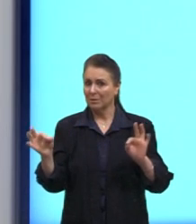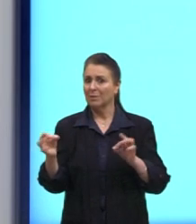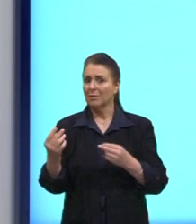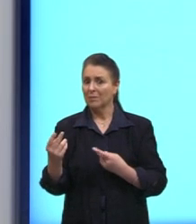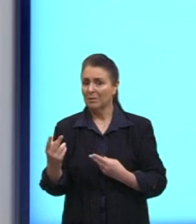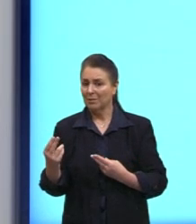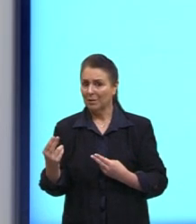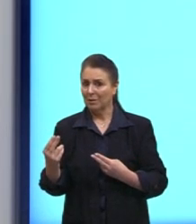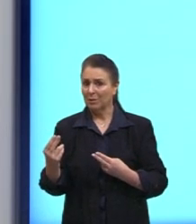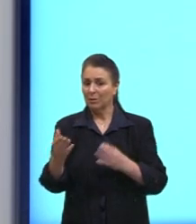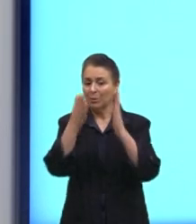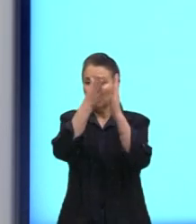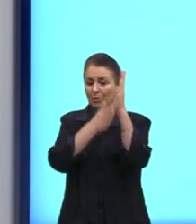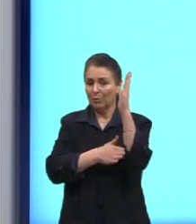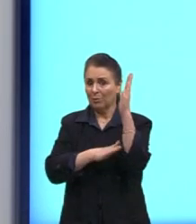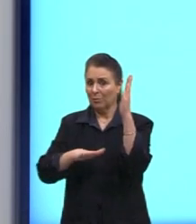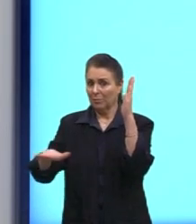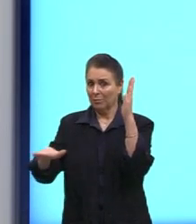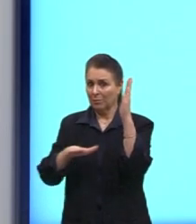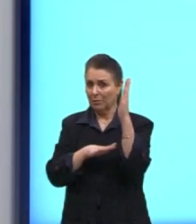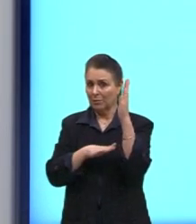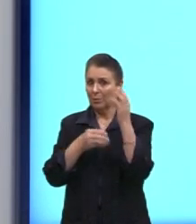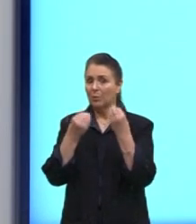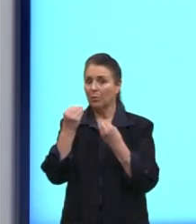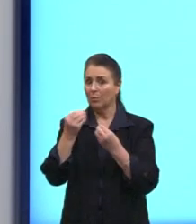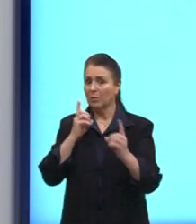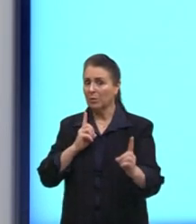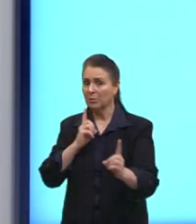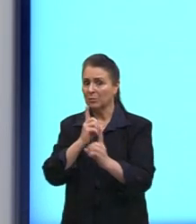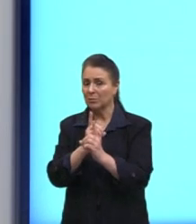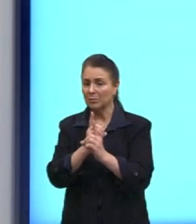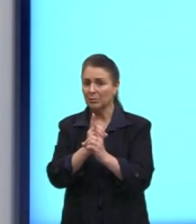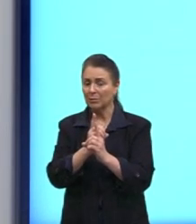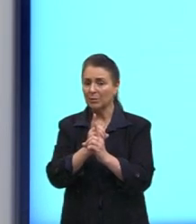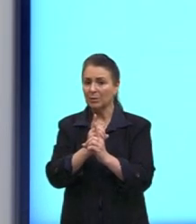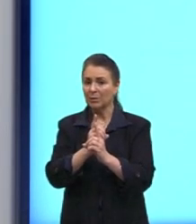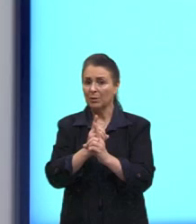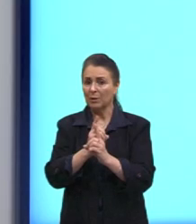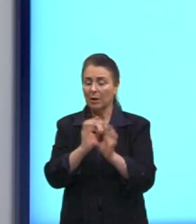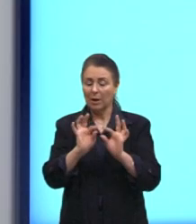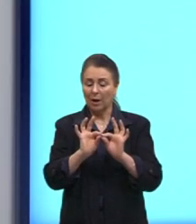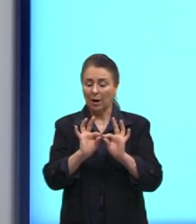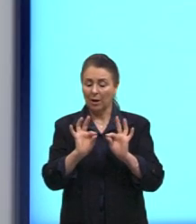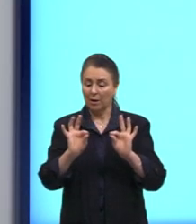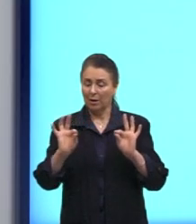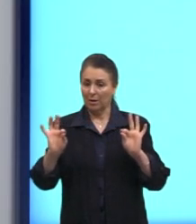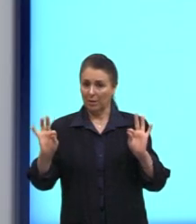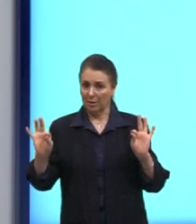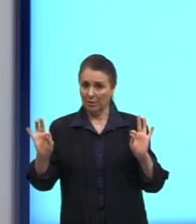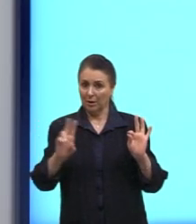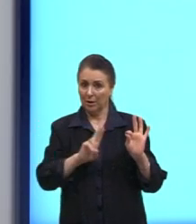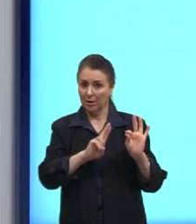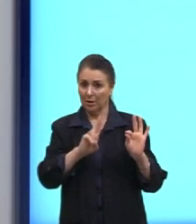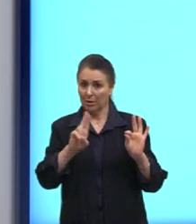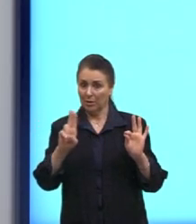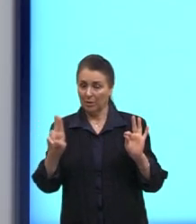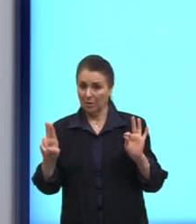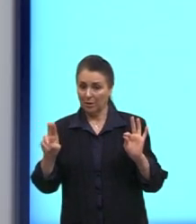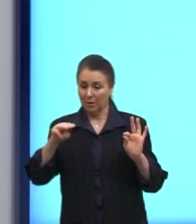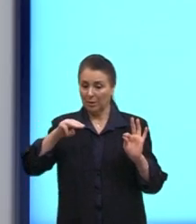tá? Como que eu vou chegar nesse ponto? Essa reta que eu construí aqui, ela é chamada reta